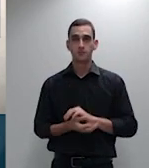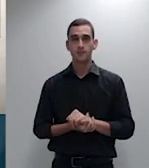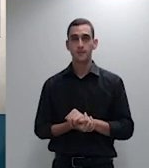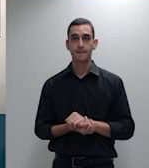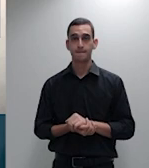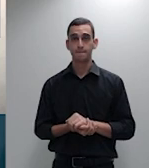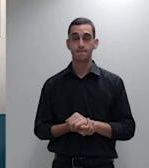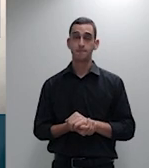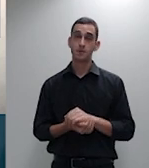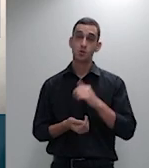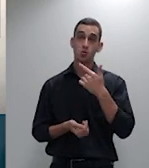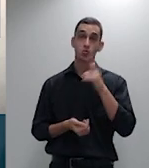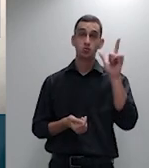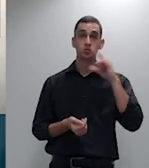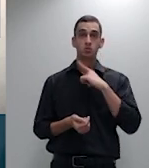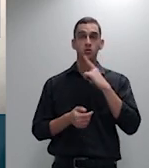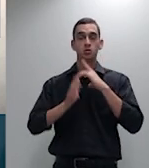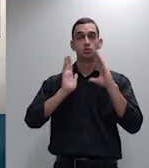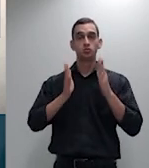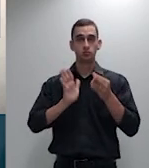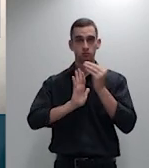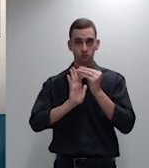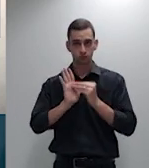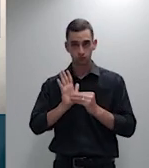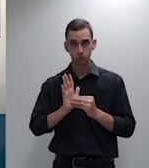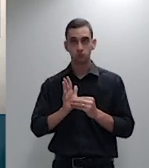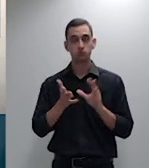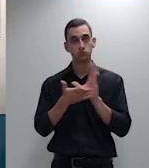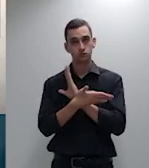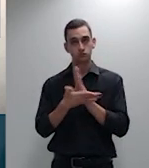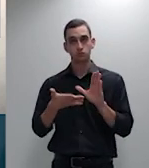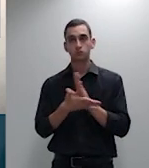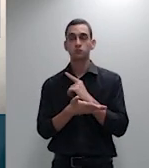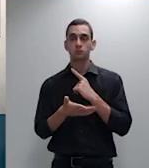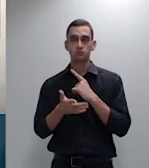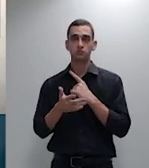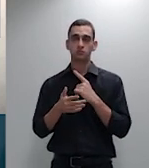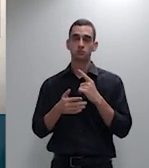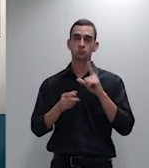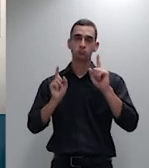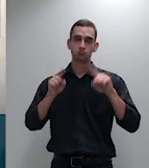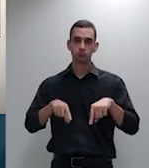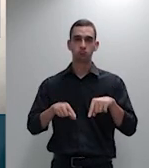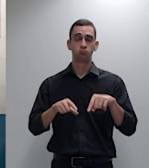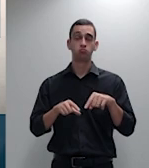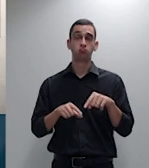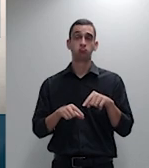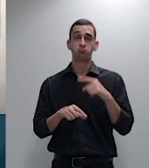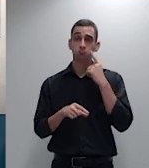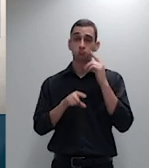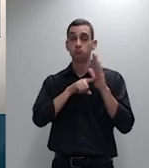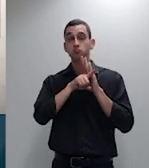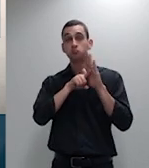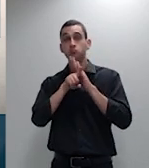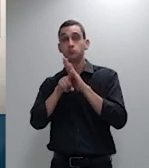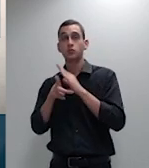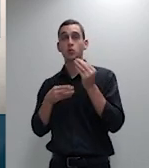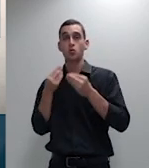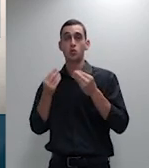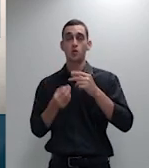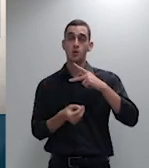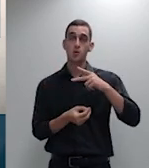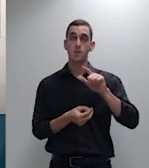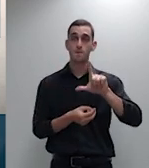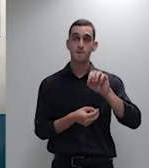sob vista da razoabilidade qual é a razoabilidade? os planos coletivos eles possuem reajustes de fato mais